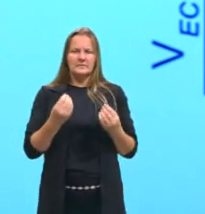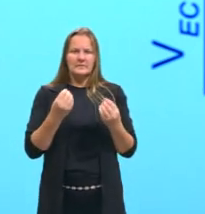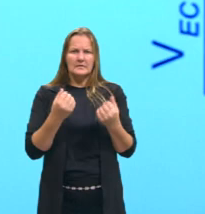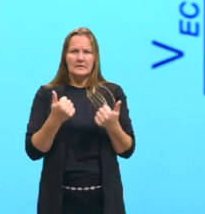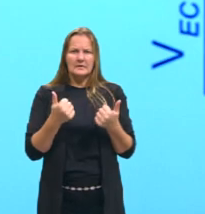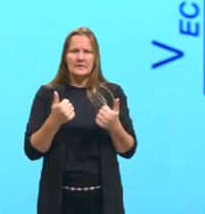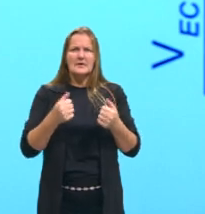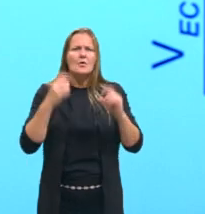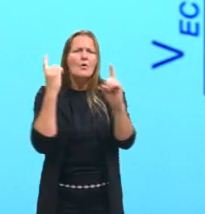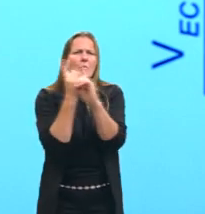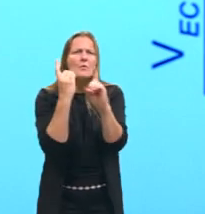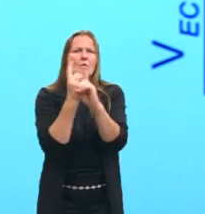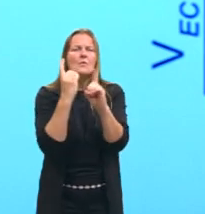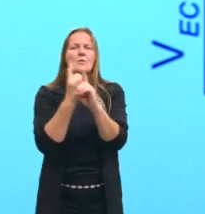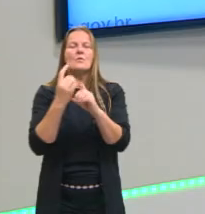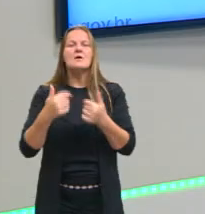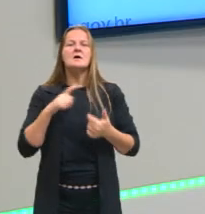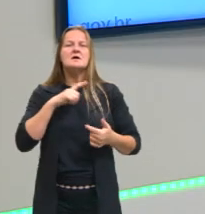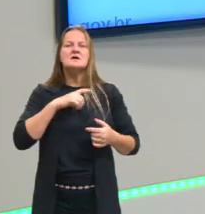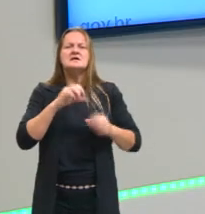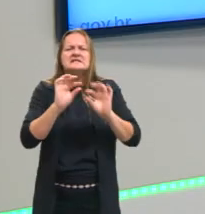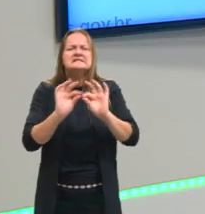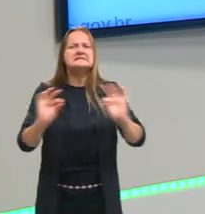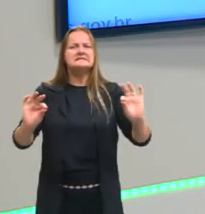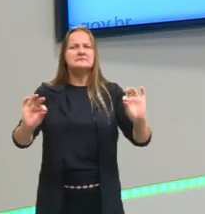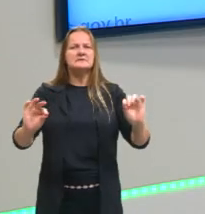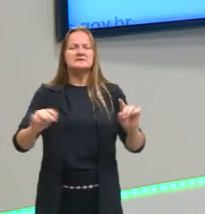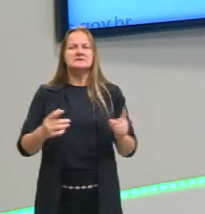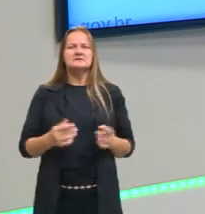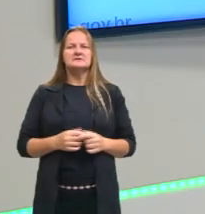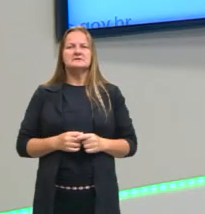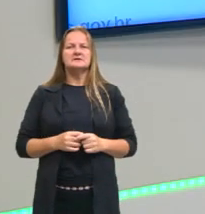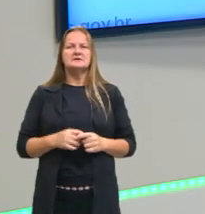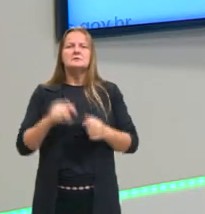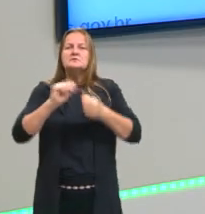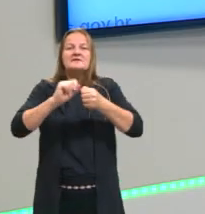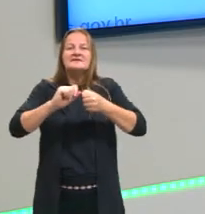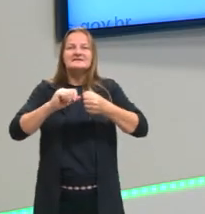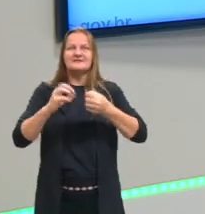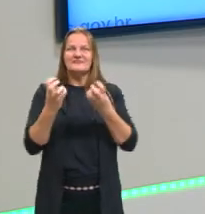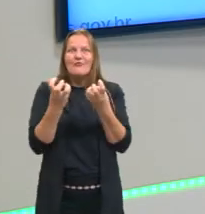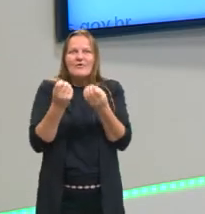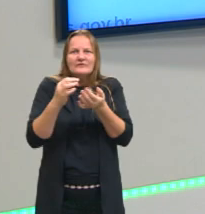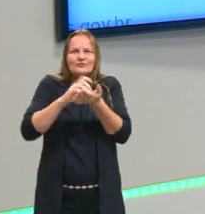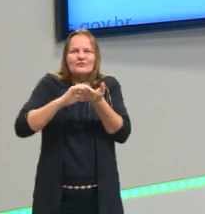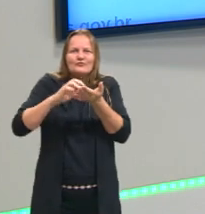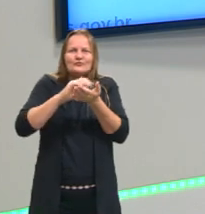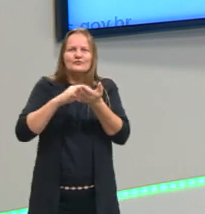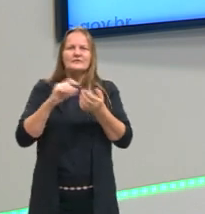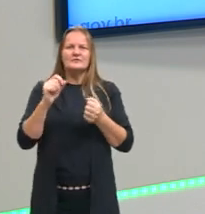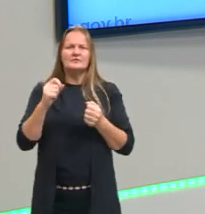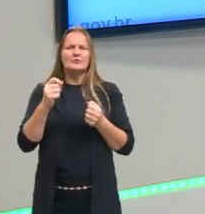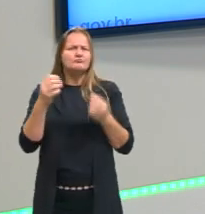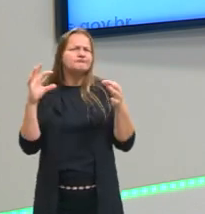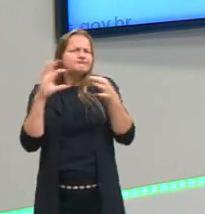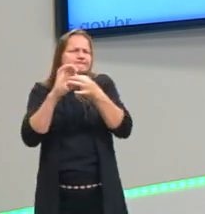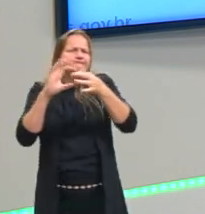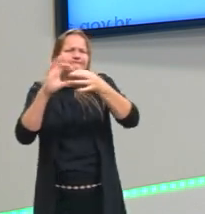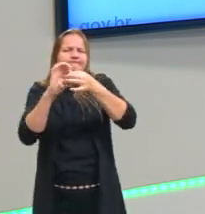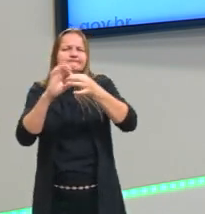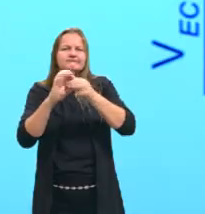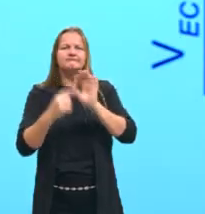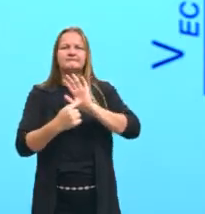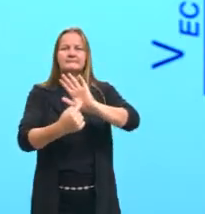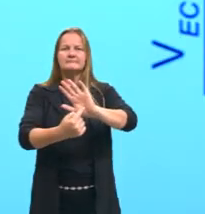Essa questão, ela é tão simples que a gente até não precisa fazer conta, tá? É só ir associando o que está aparecendo, tá?